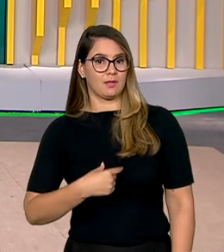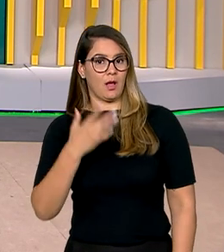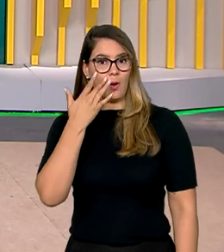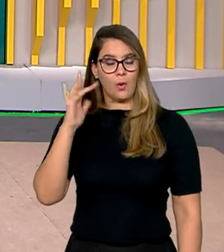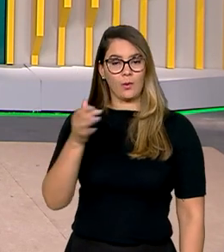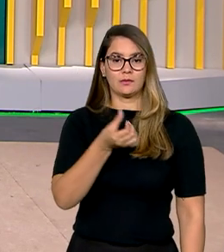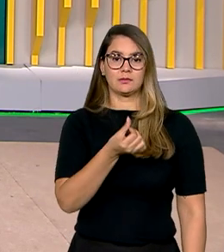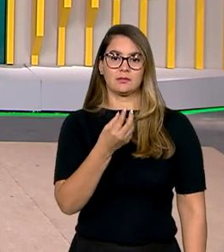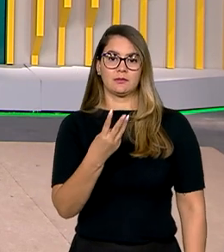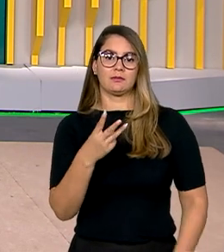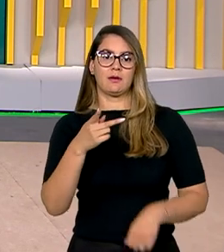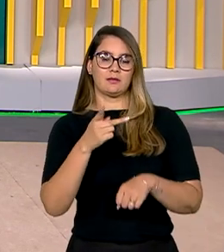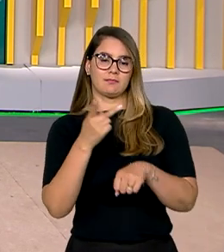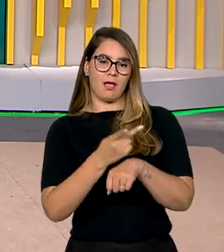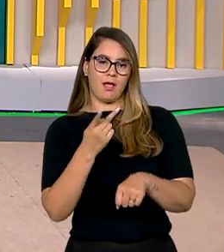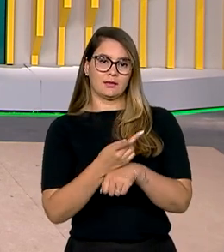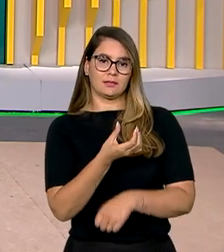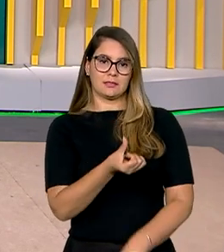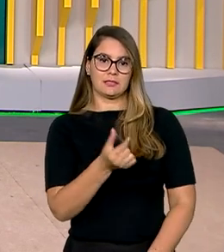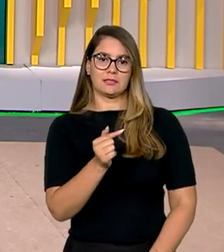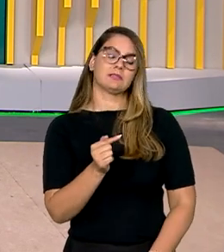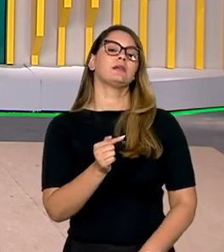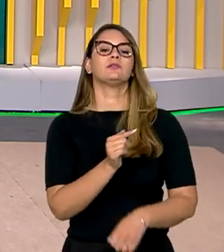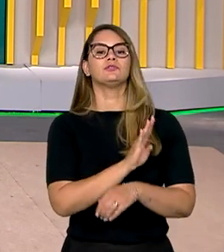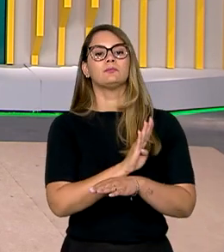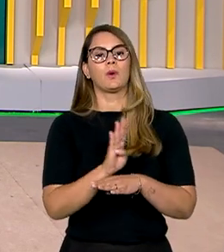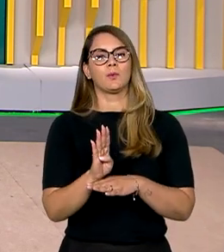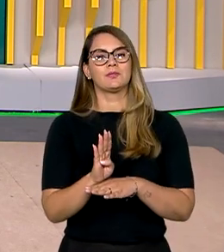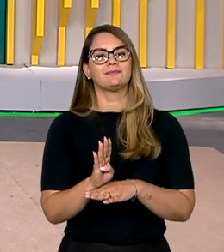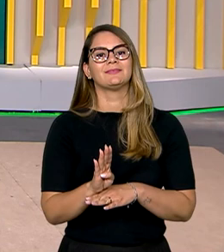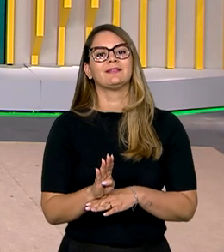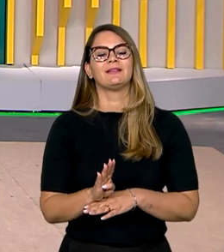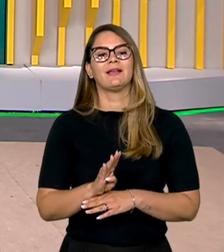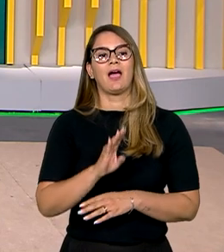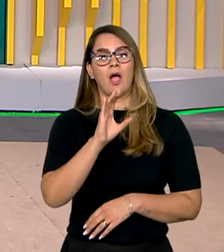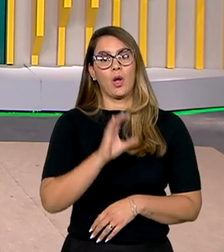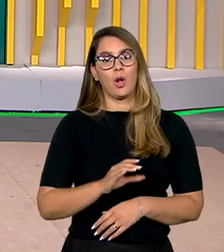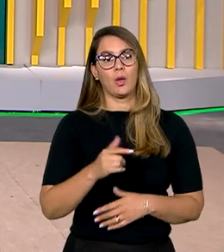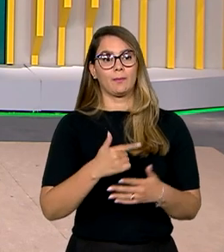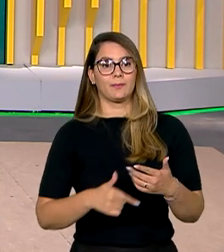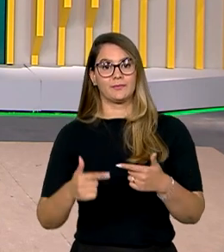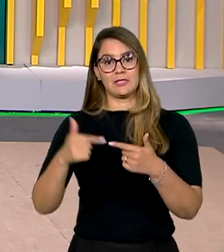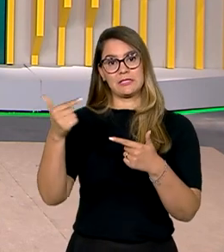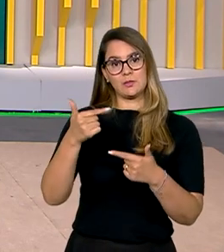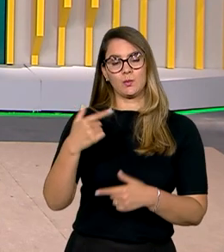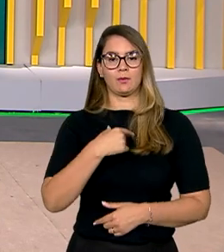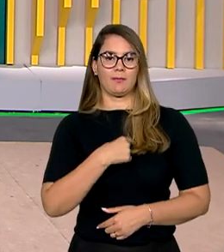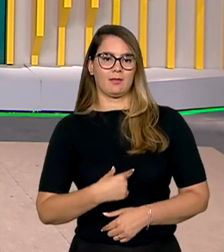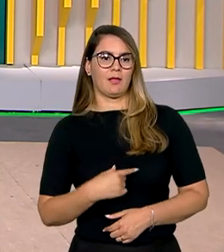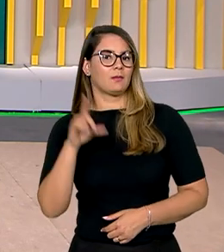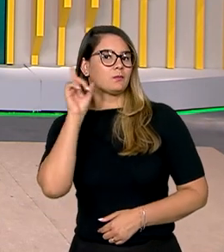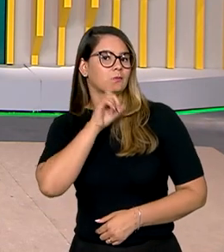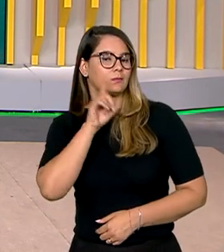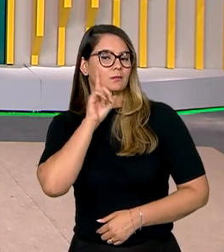ouro, 63 de prata e 67 bronzes. A Colômbia está no segundo lugar no ranking de medalhas e os Estados